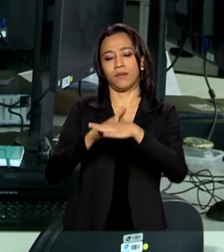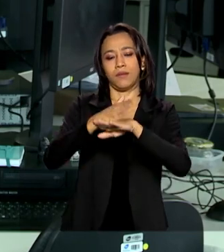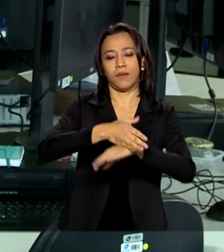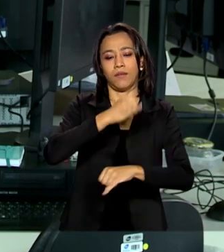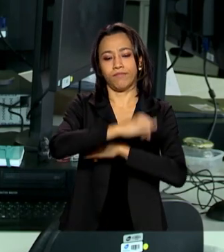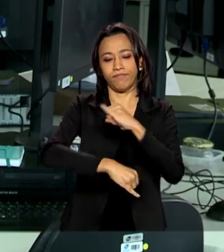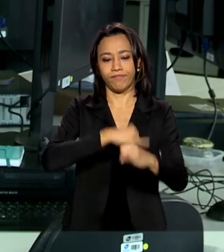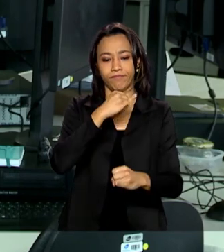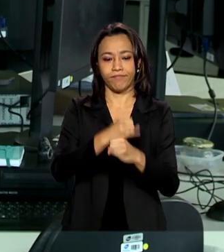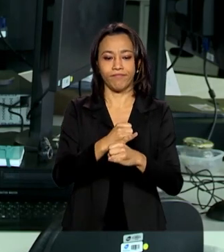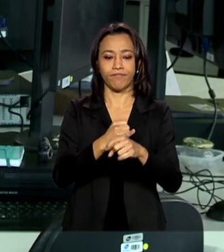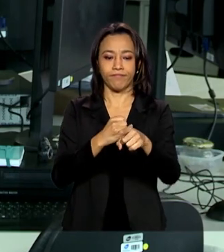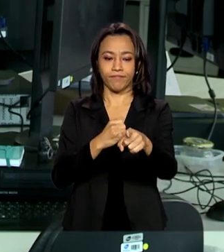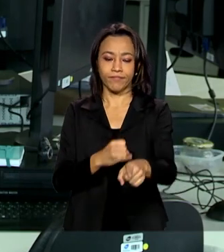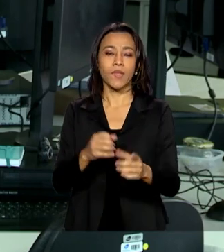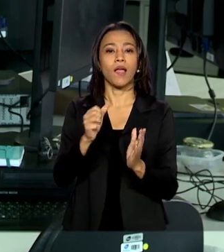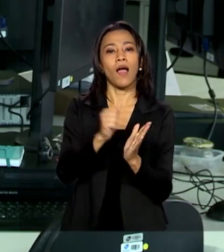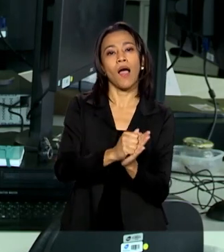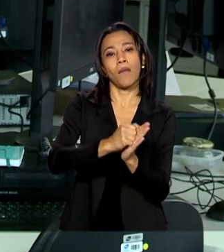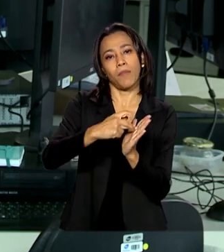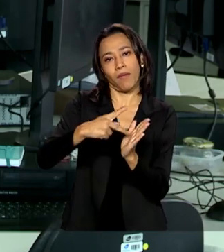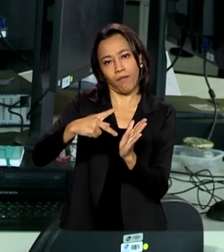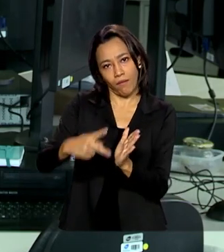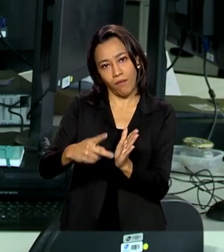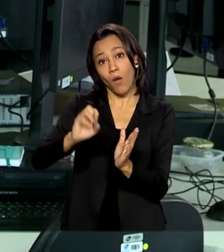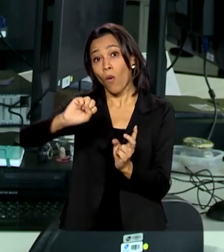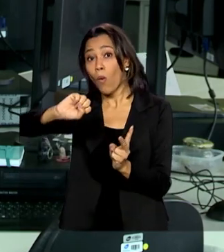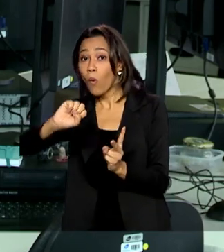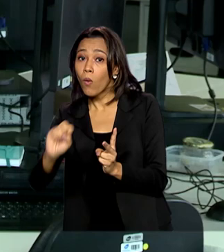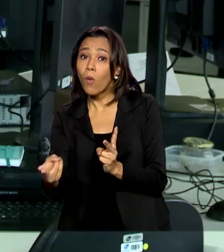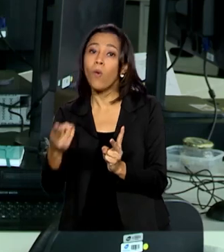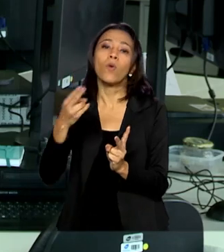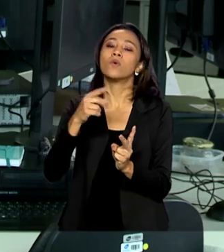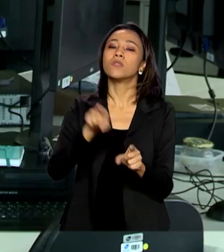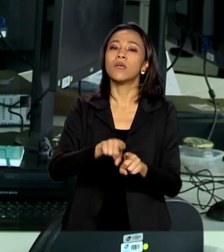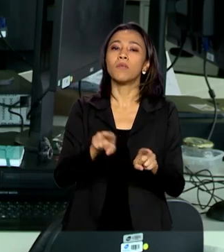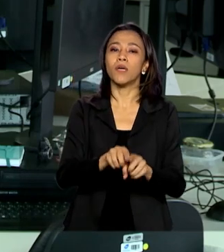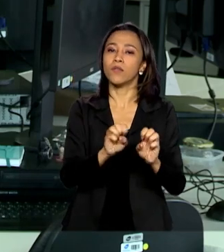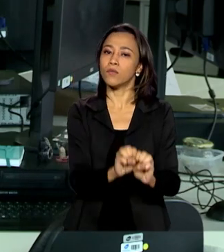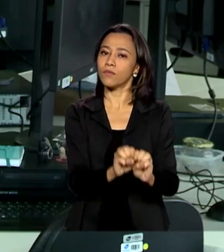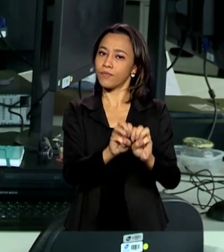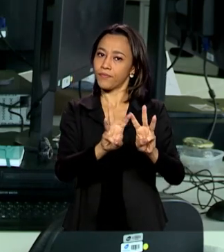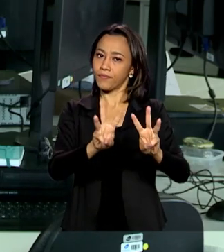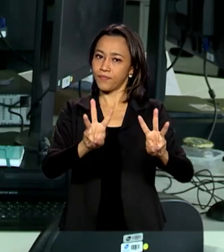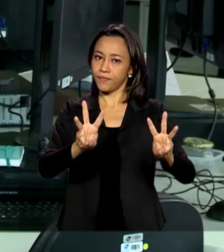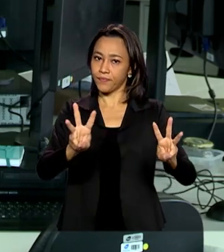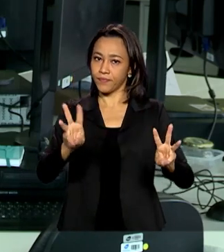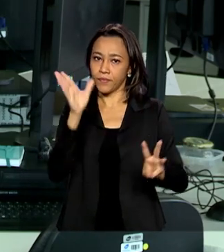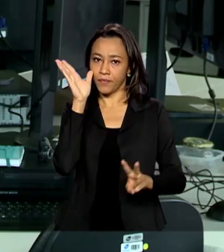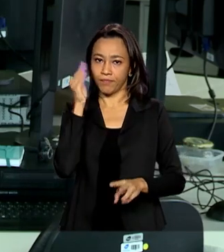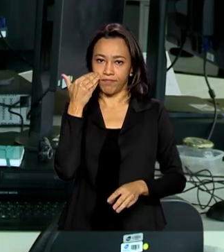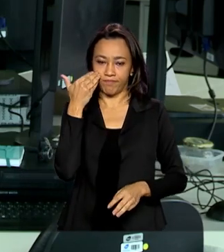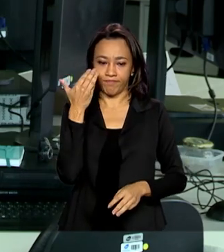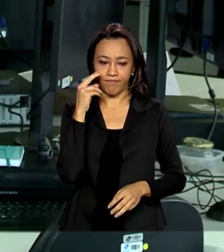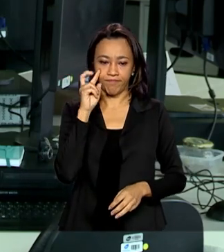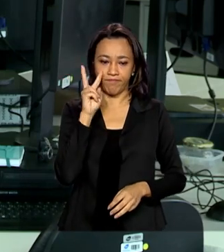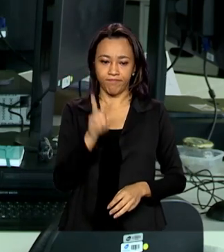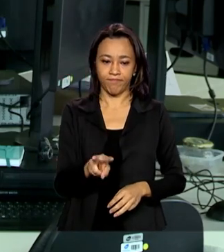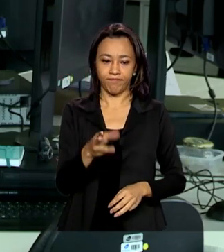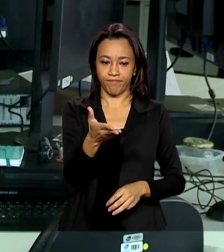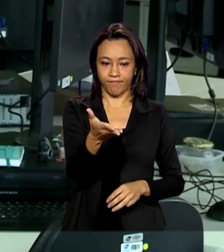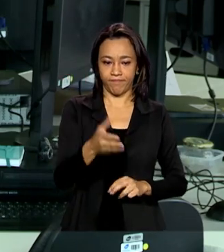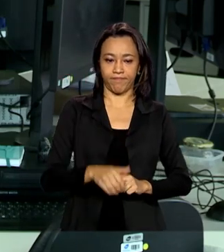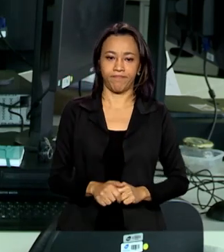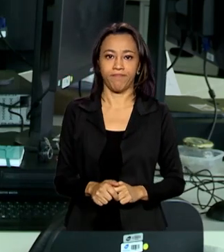da Caixa, App Caixa, ou no site do auxílio emergencial, auxílio.caixa.gov